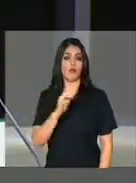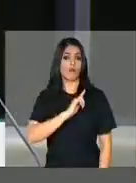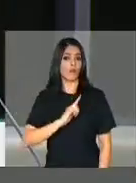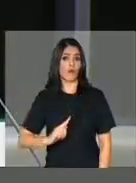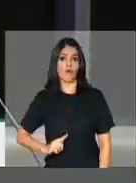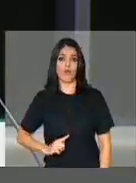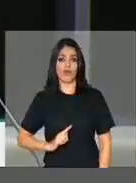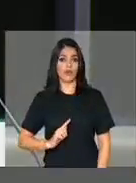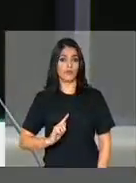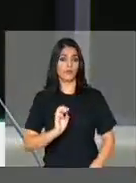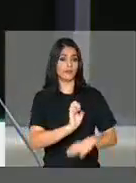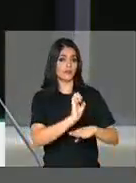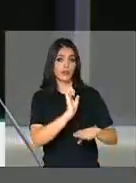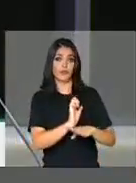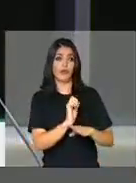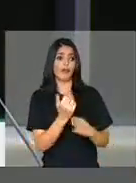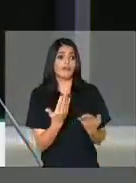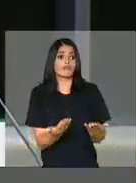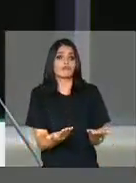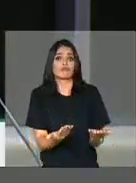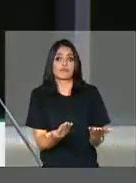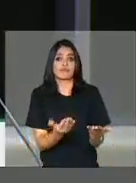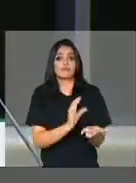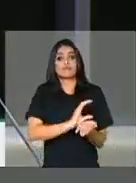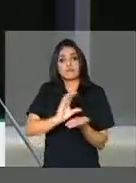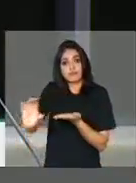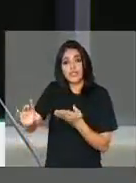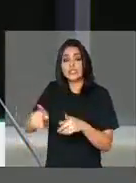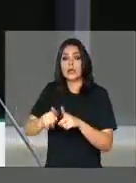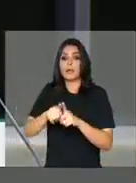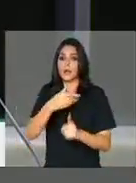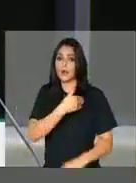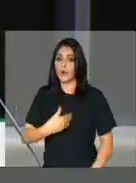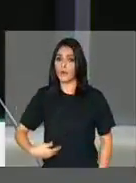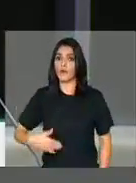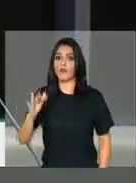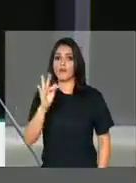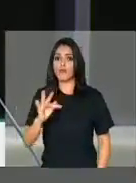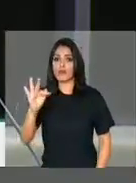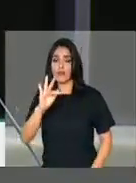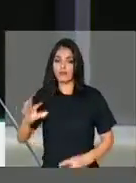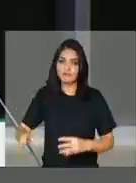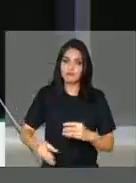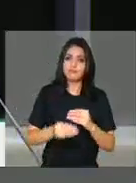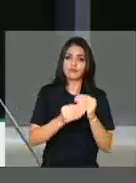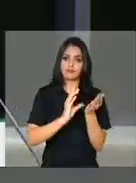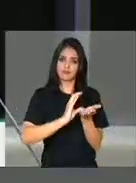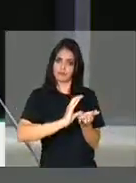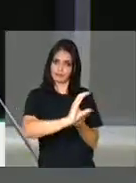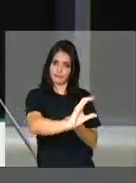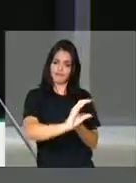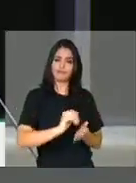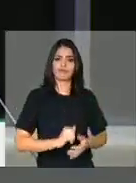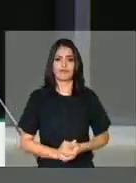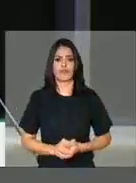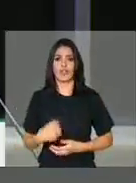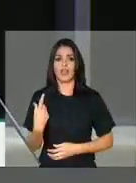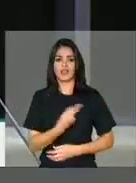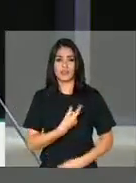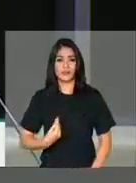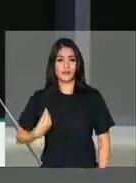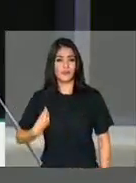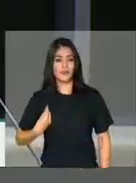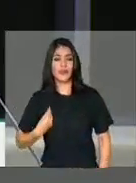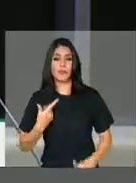governo federal possa também garantir essa ampliação de recursos. Nós estamos vivendo uma